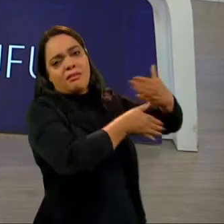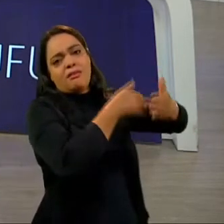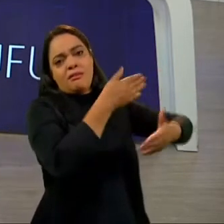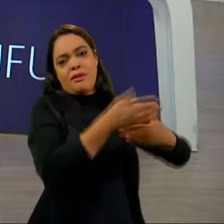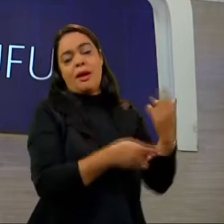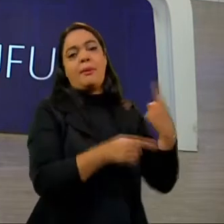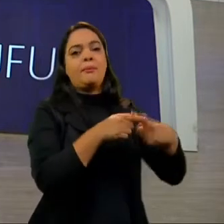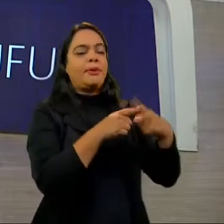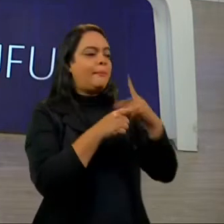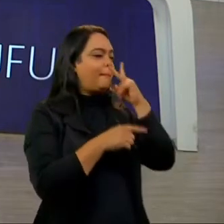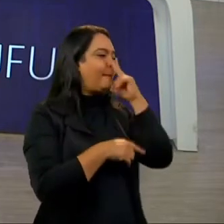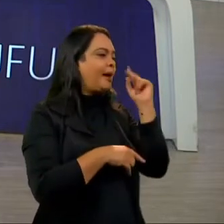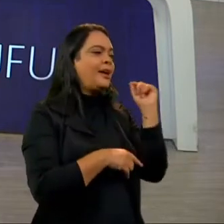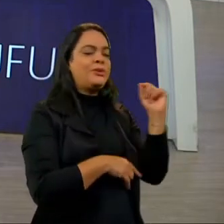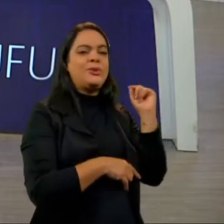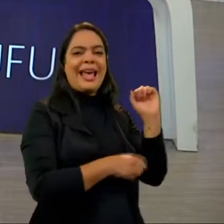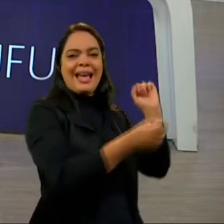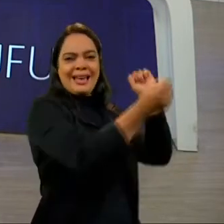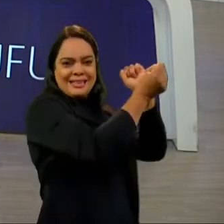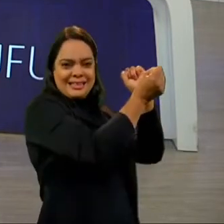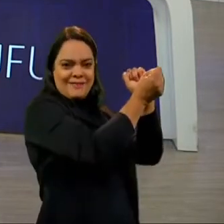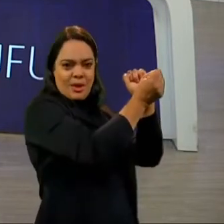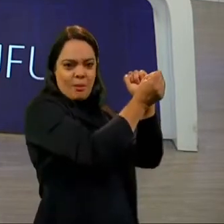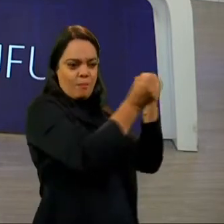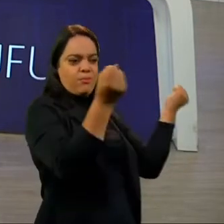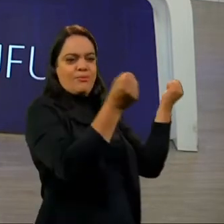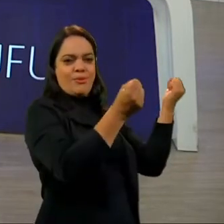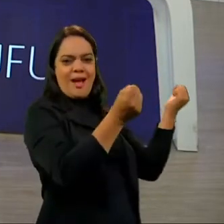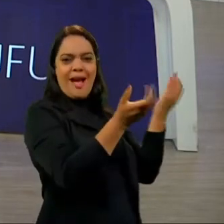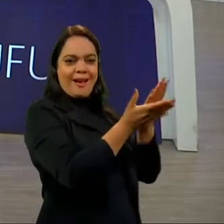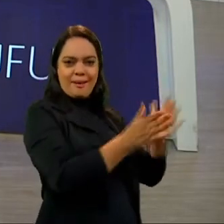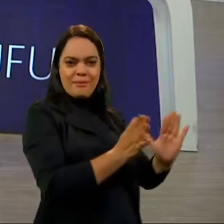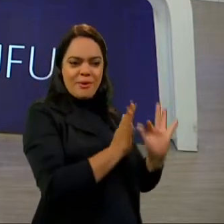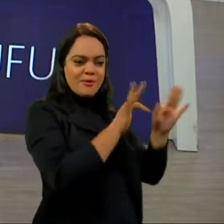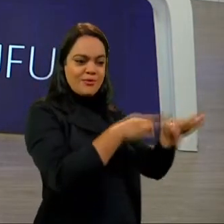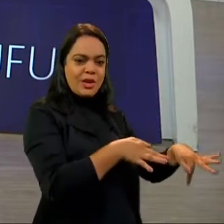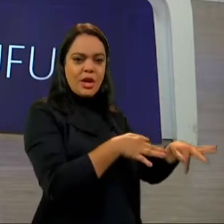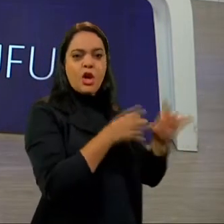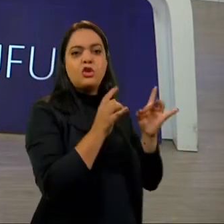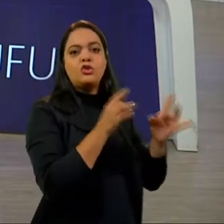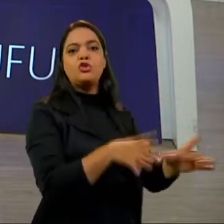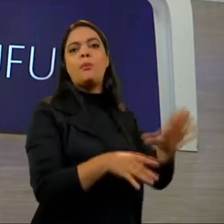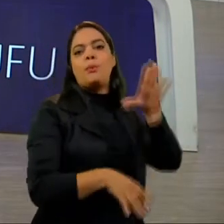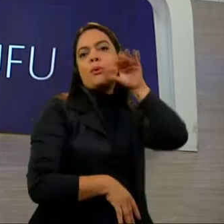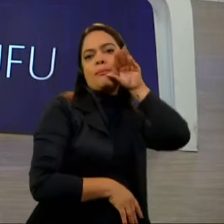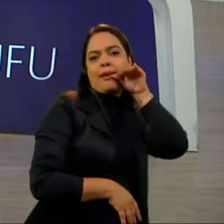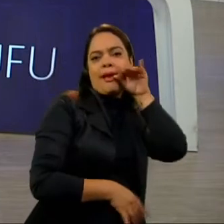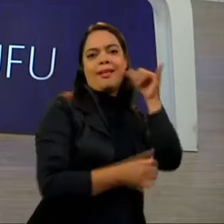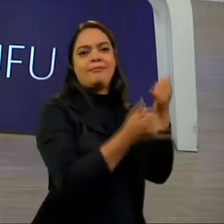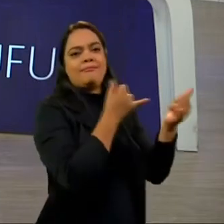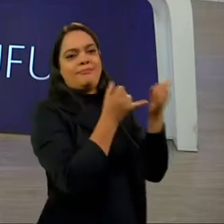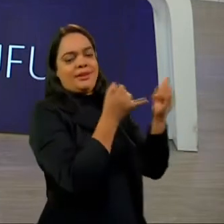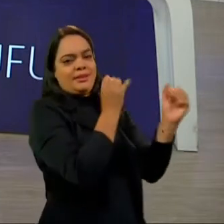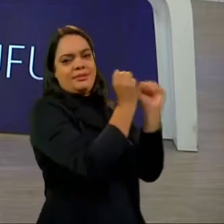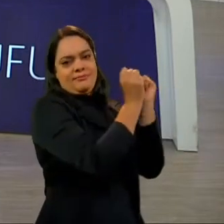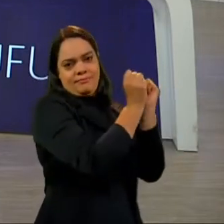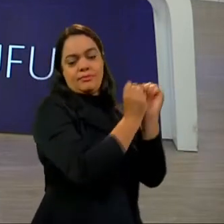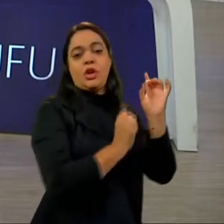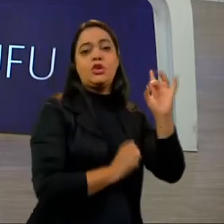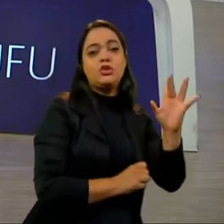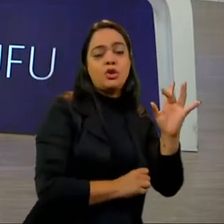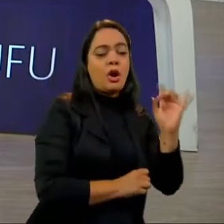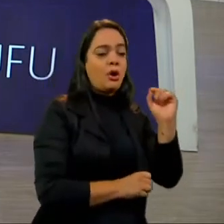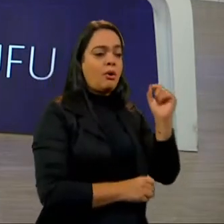da escravidão no país. Então, de certa forma, somente na década passada nós tivemos uma regulamentação